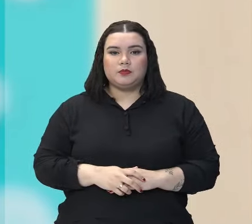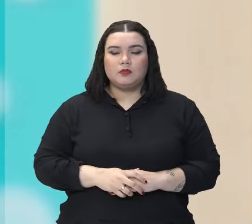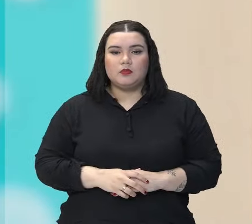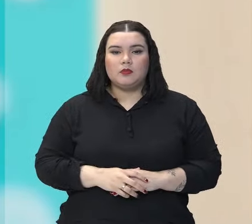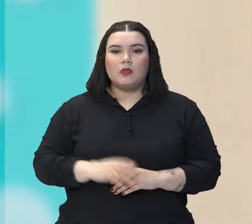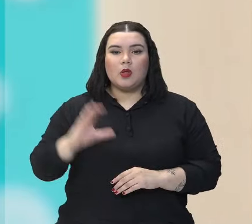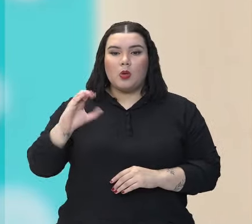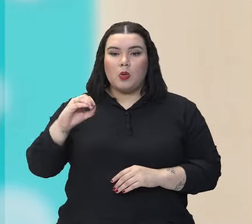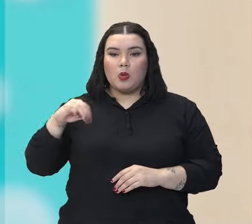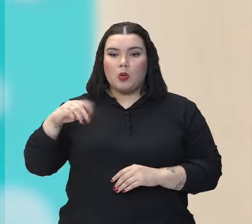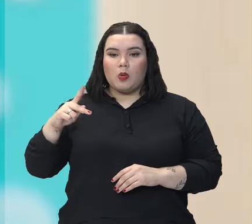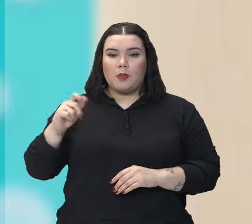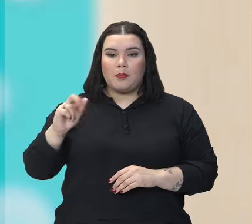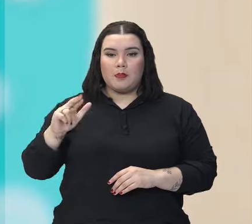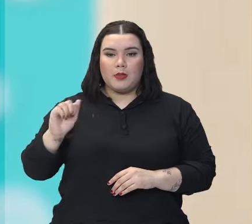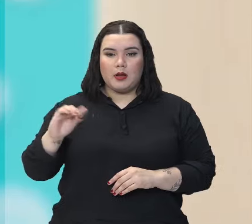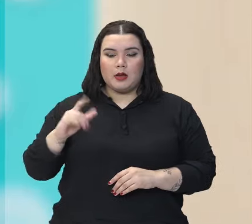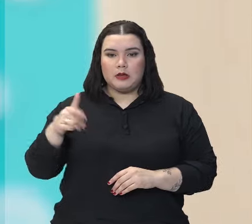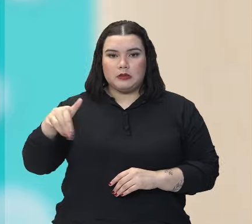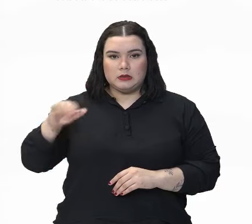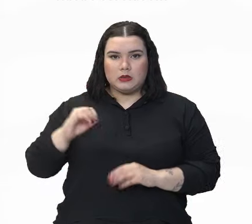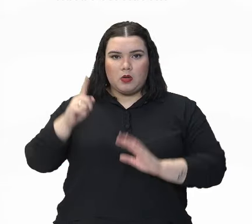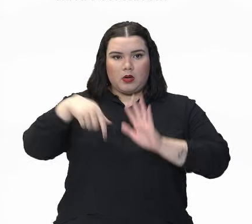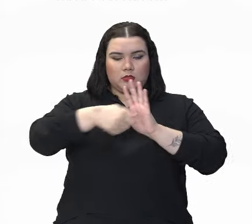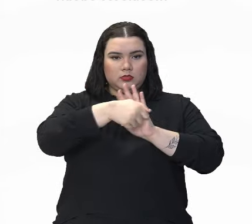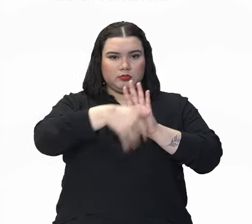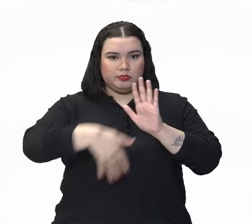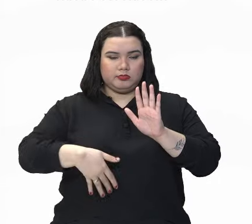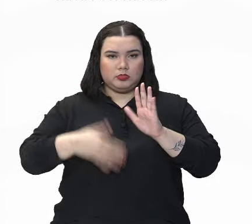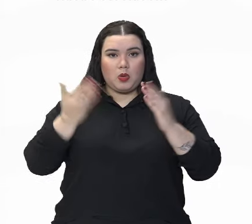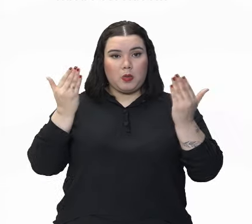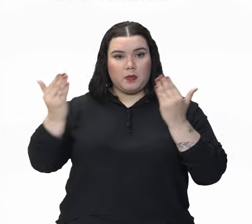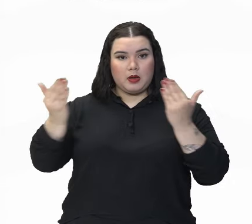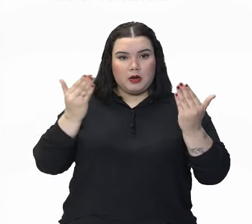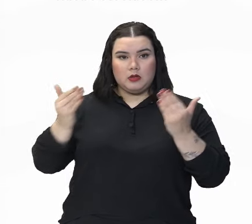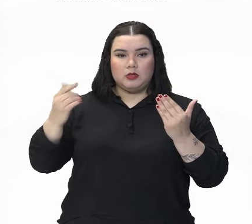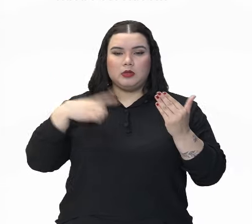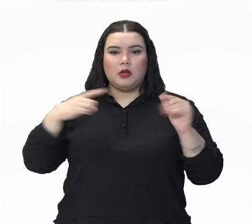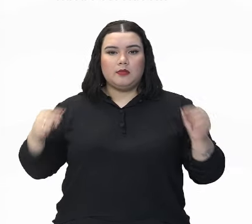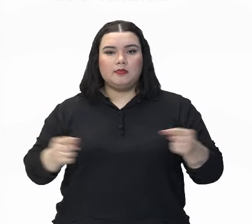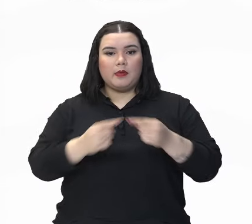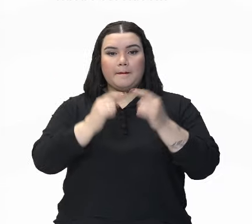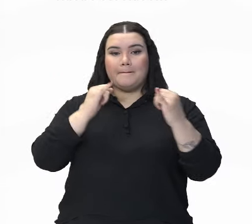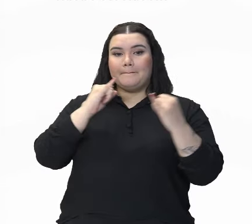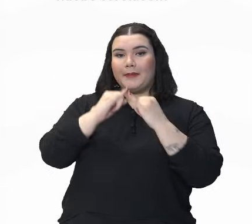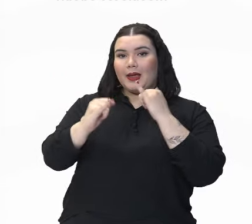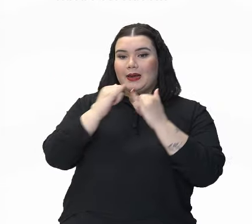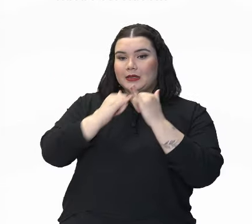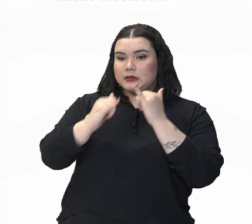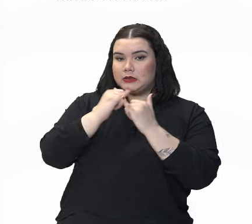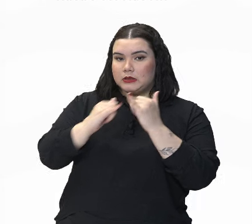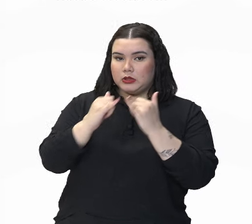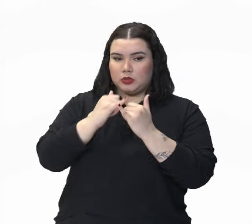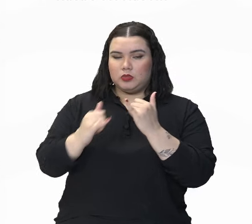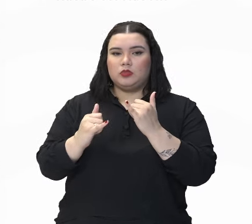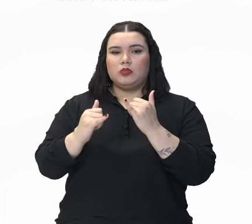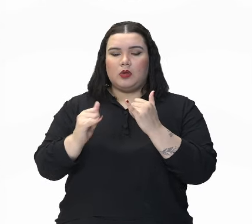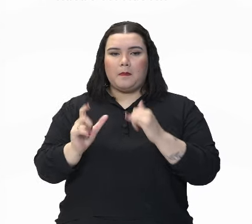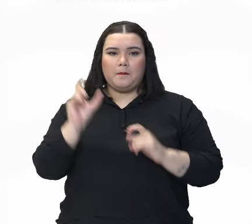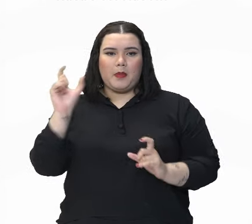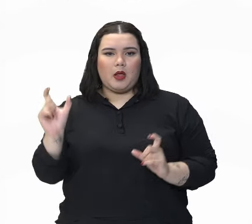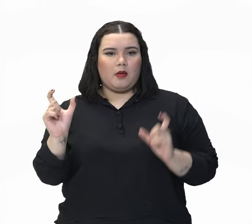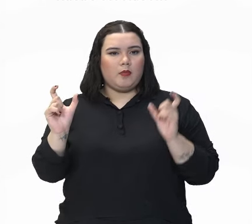a comparação, que é uma figura de linguagem também, consiste na atribuição de semelhança feita entre duas